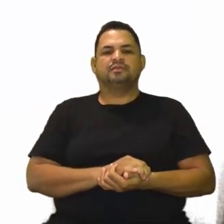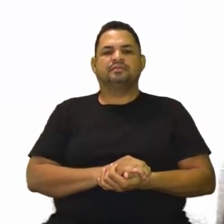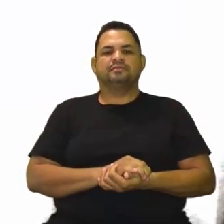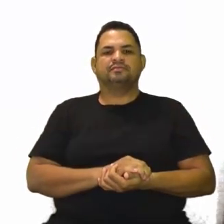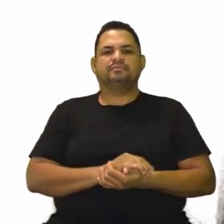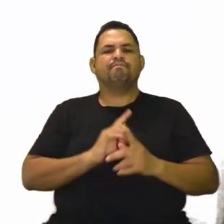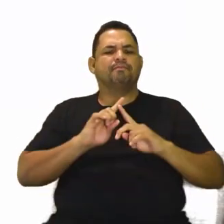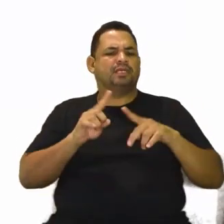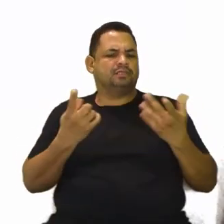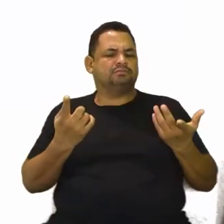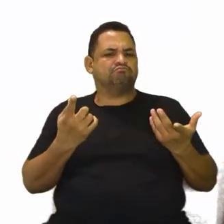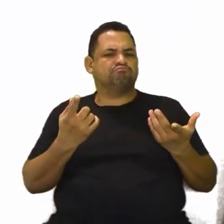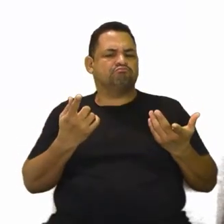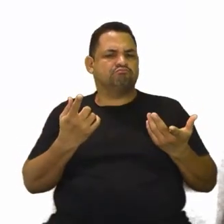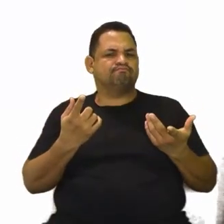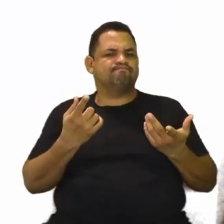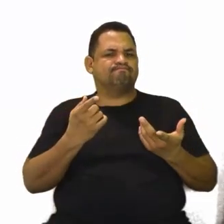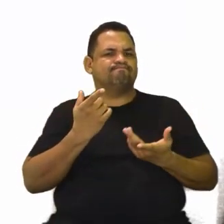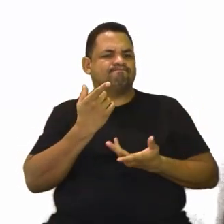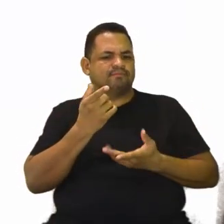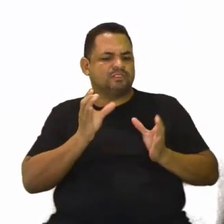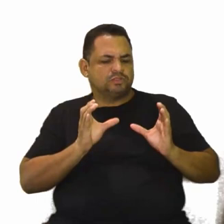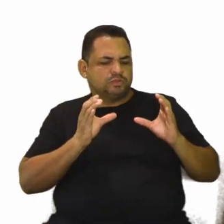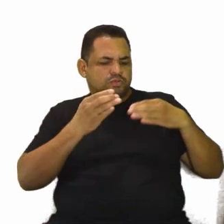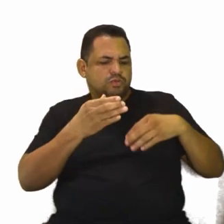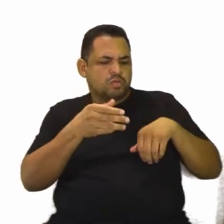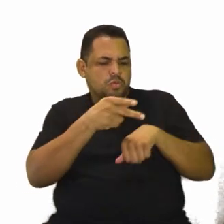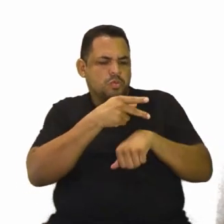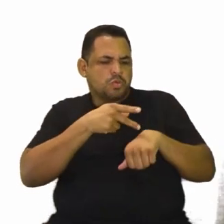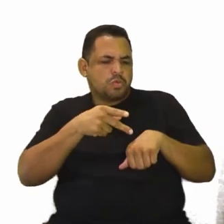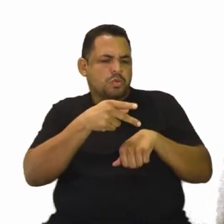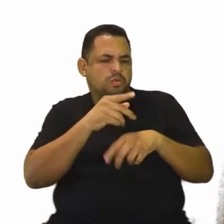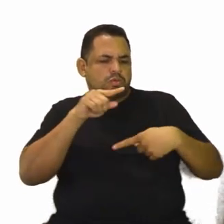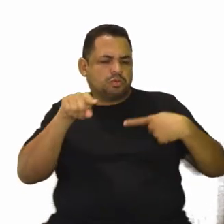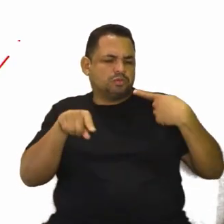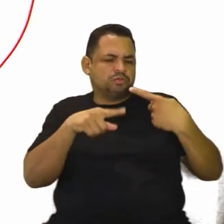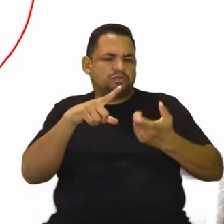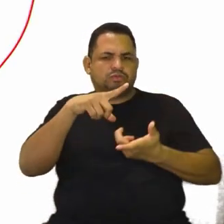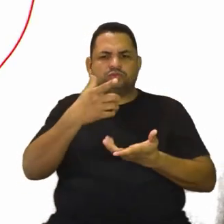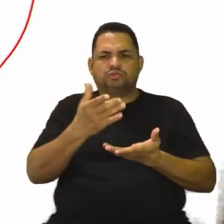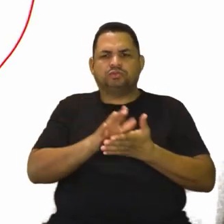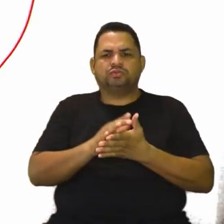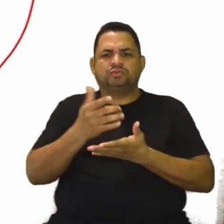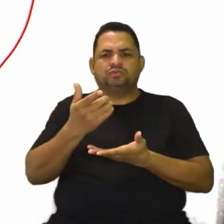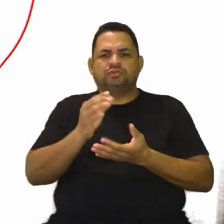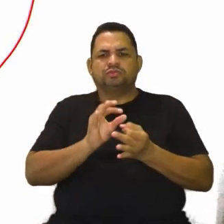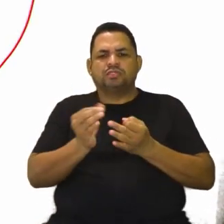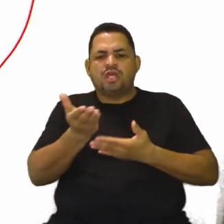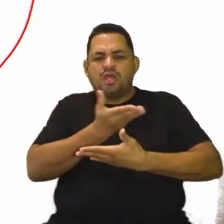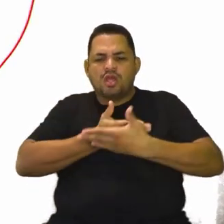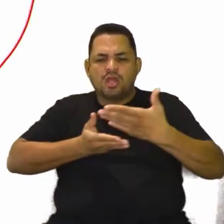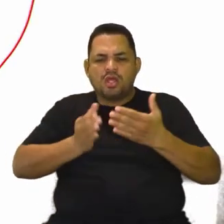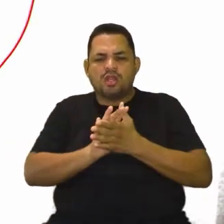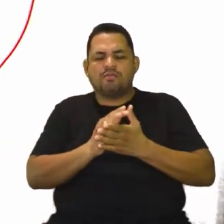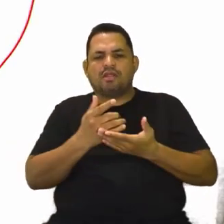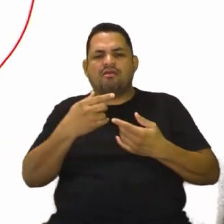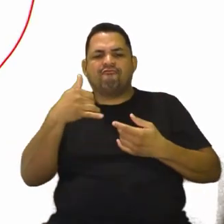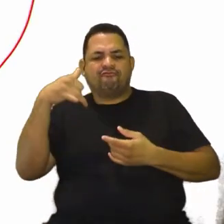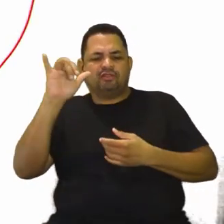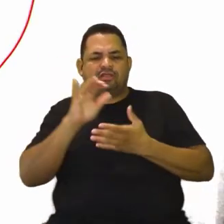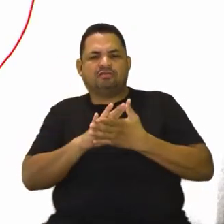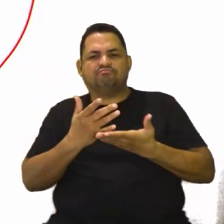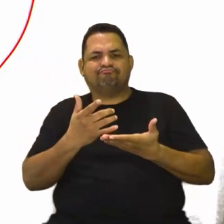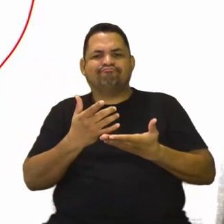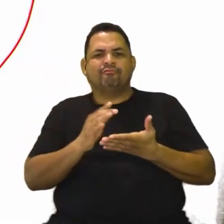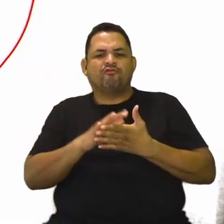Mas será que essa missão que eles tinham de ser essa mediadora para novos confrontos vão dar